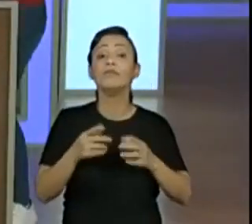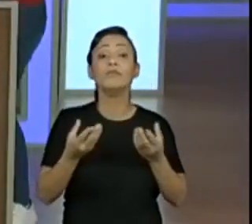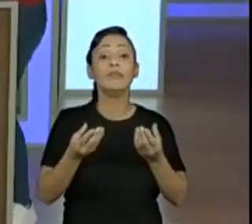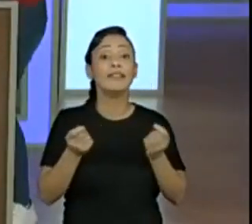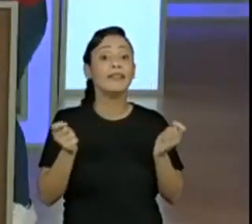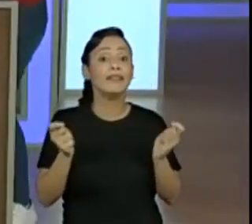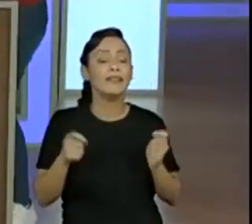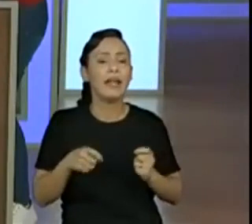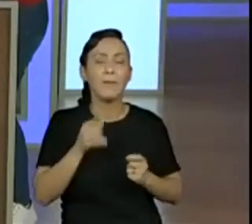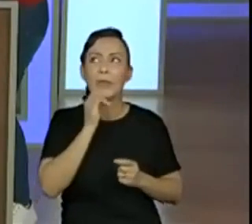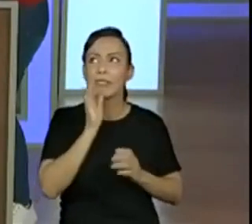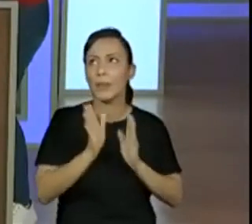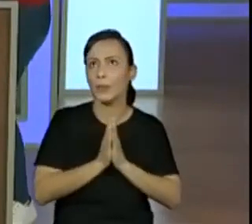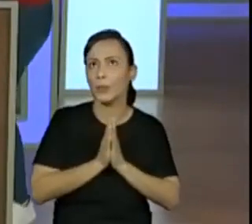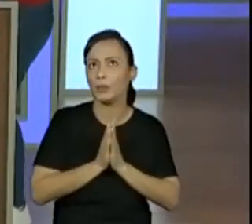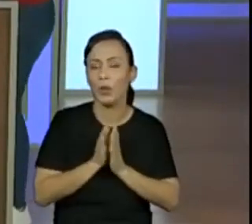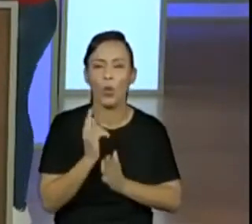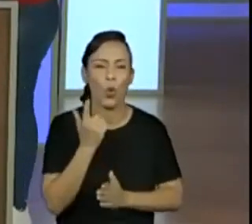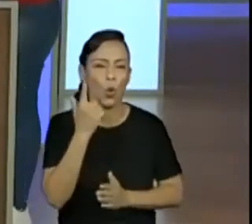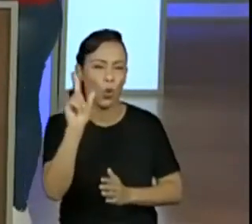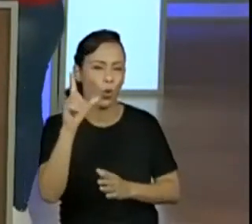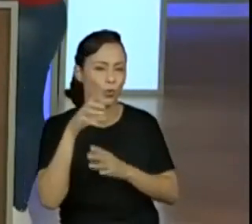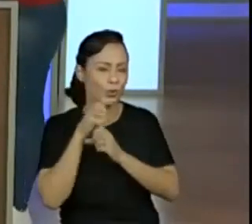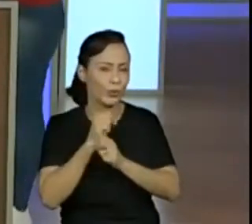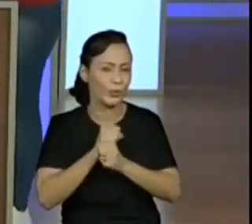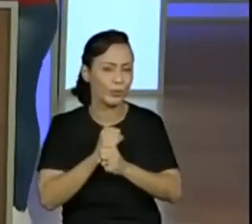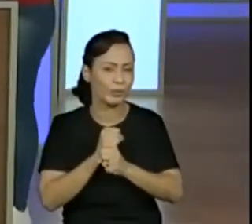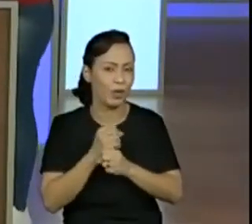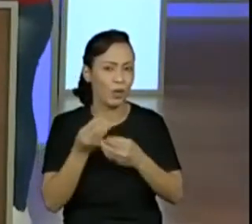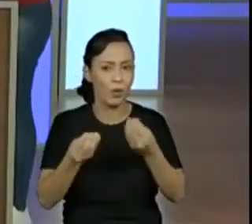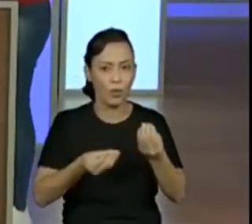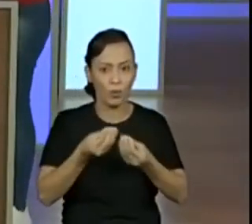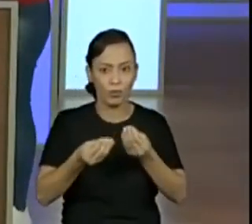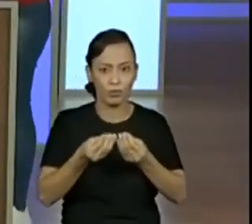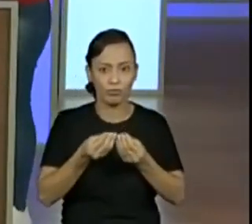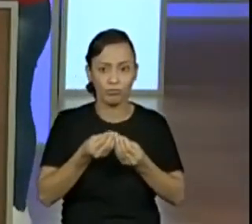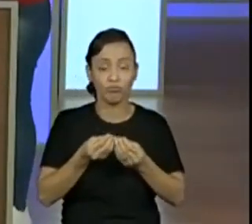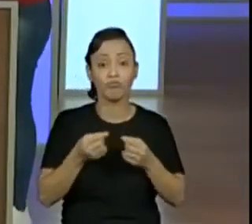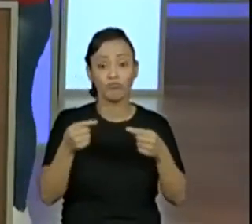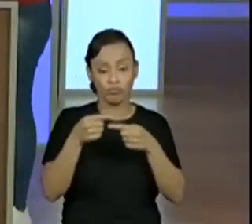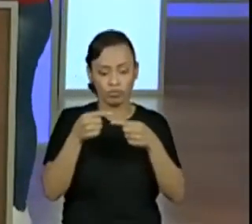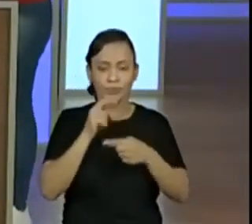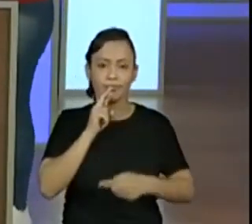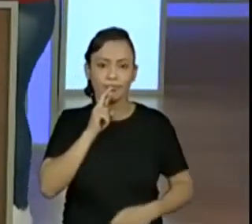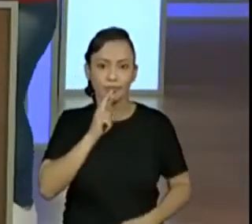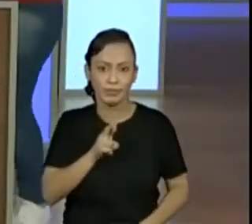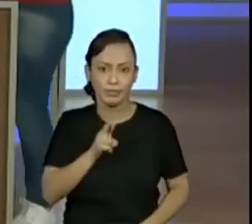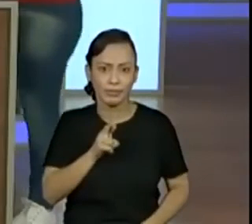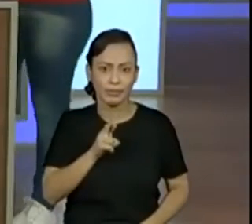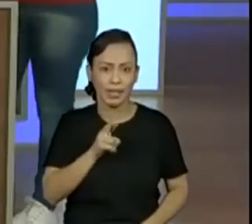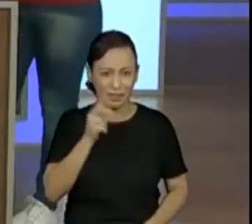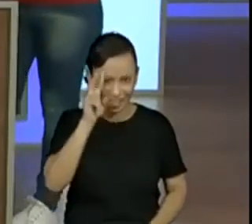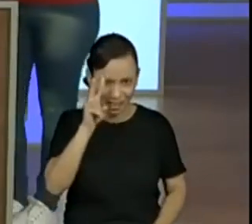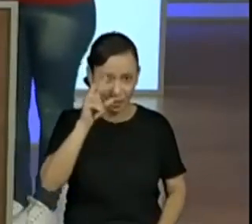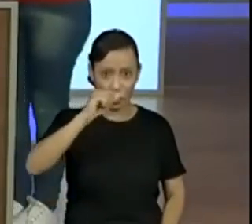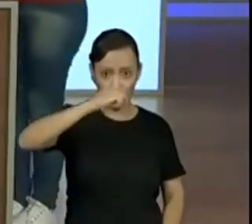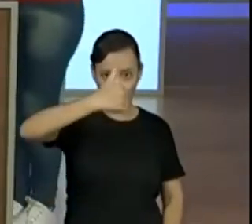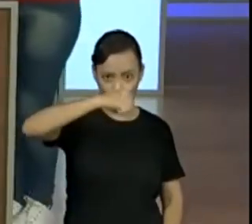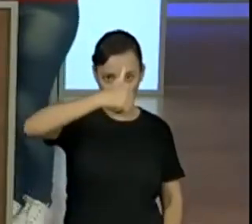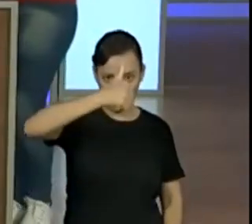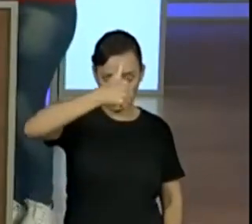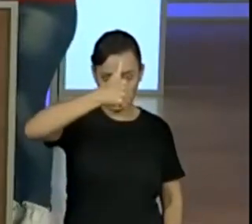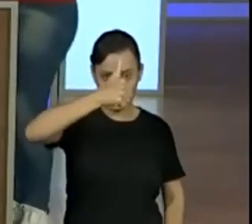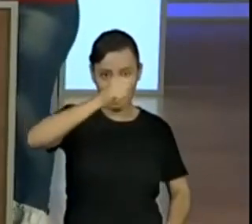a gente tivesse... Vamos pensar num outro aí? Vamos. Se a gente olhar para o resultado, a gente tinha aqui onze mais doze.